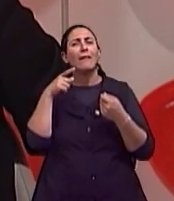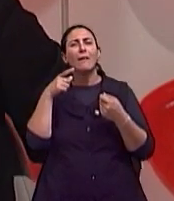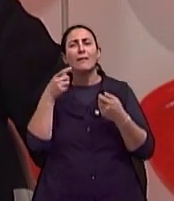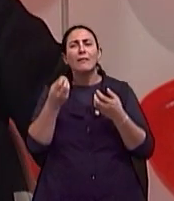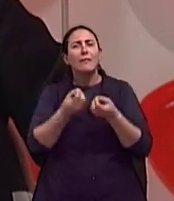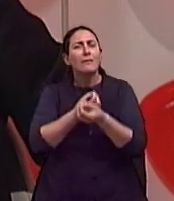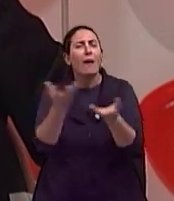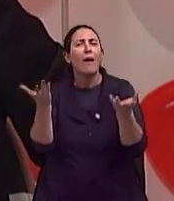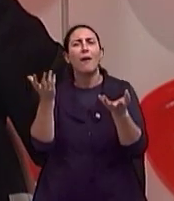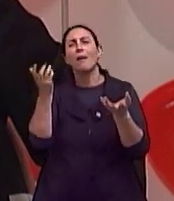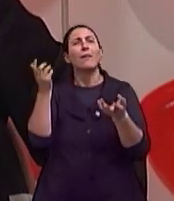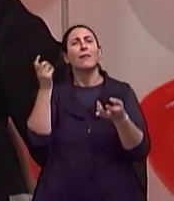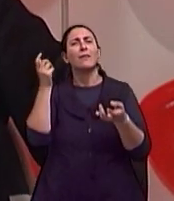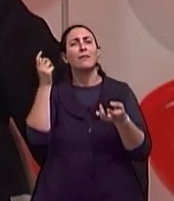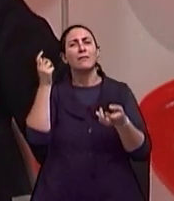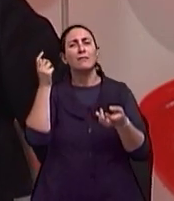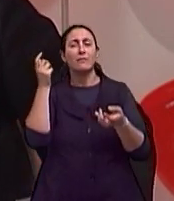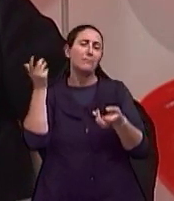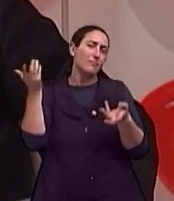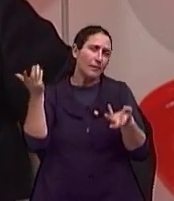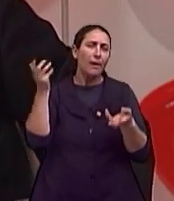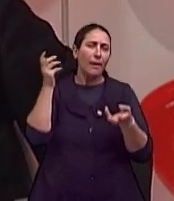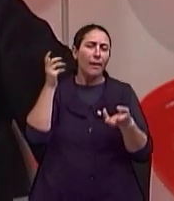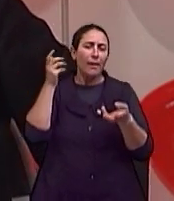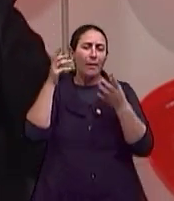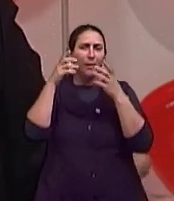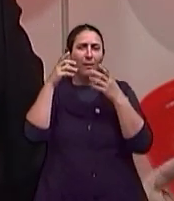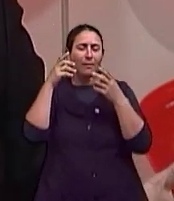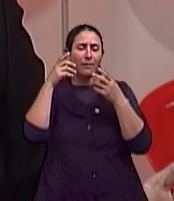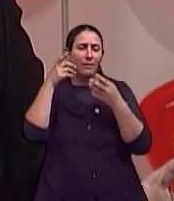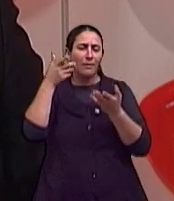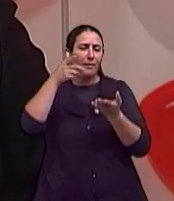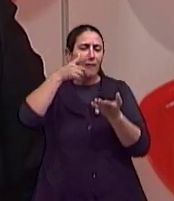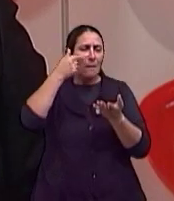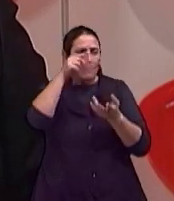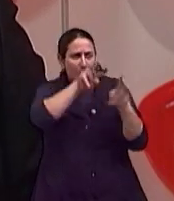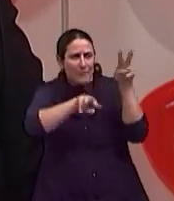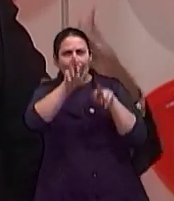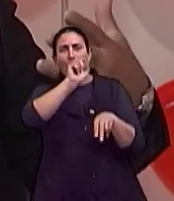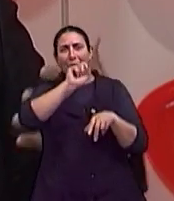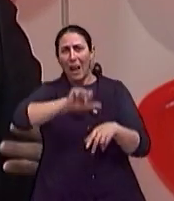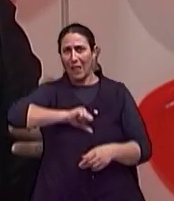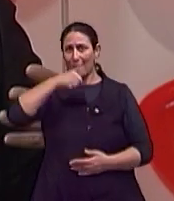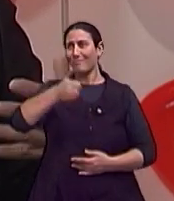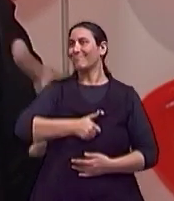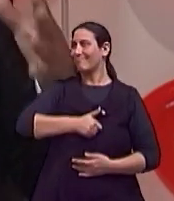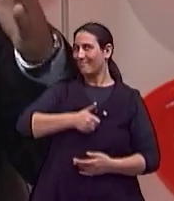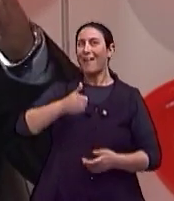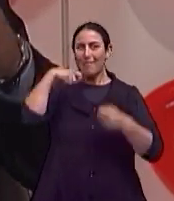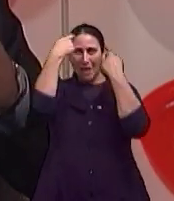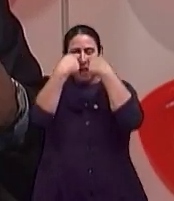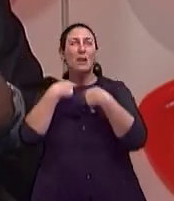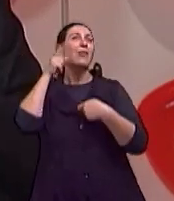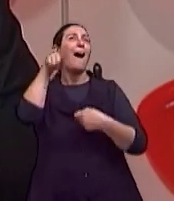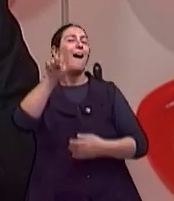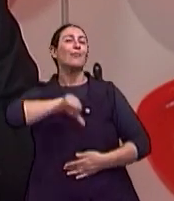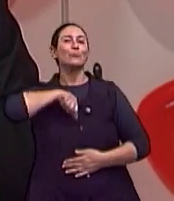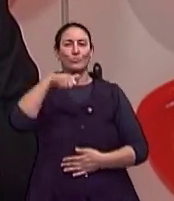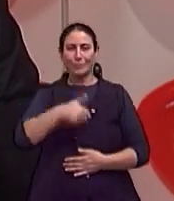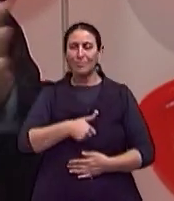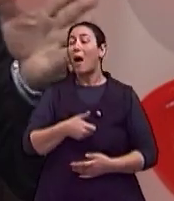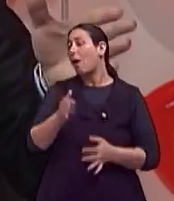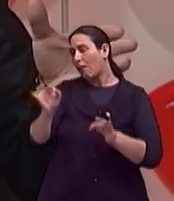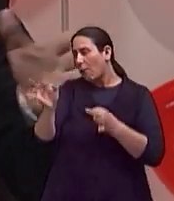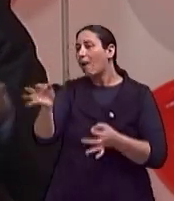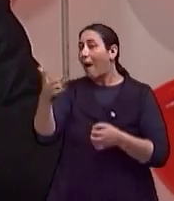bom sentido, que a leitura é autoestima. Todos nós queremos... certeza. A gente viu ali a